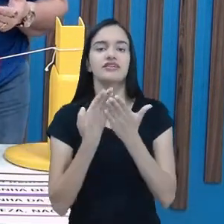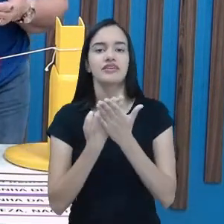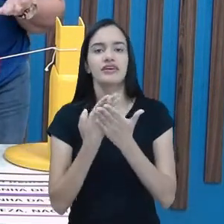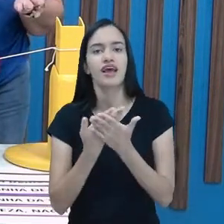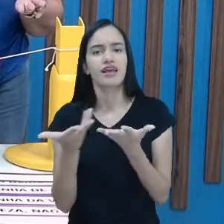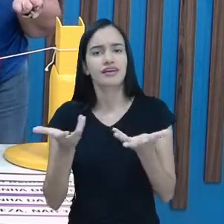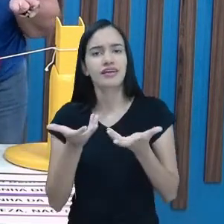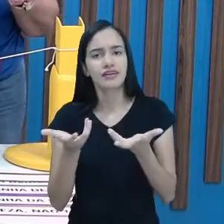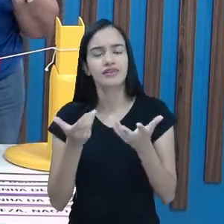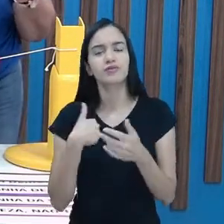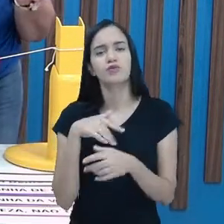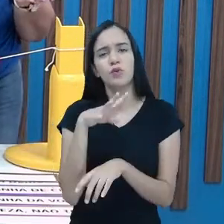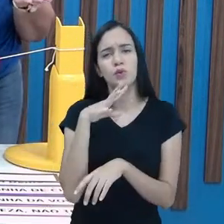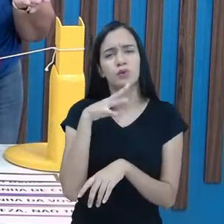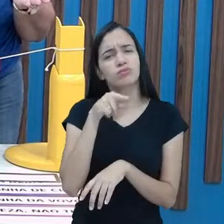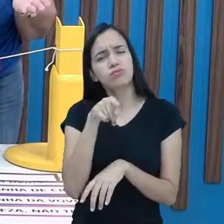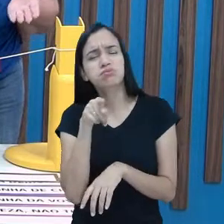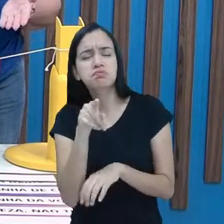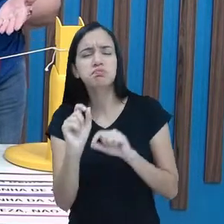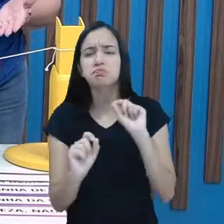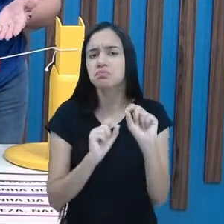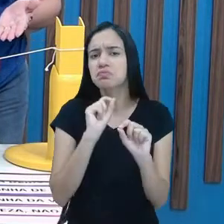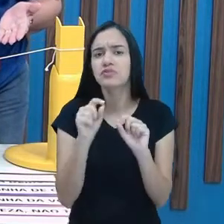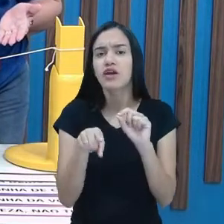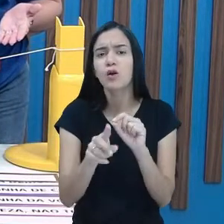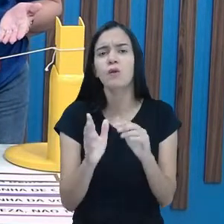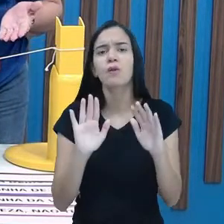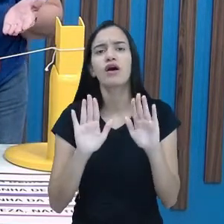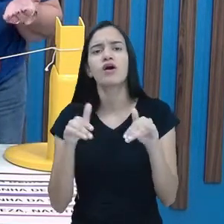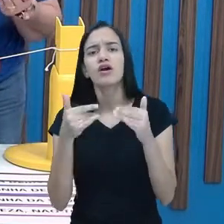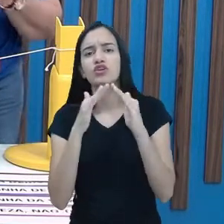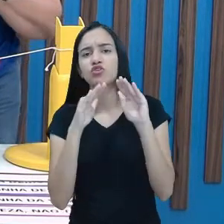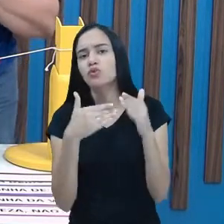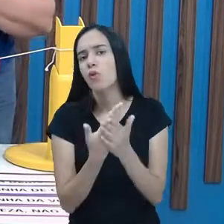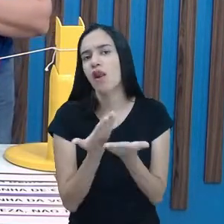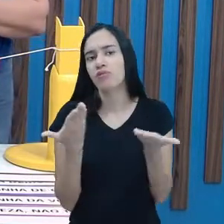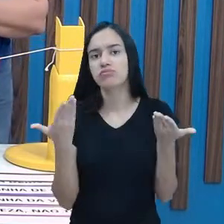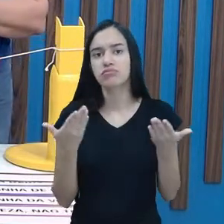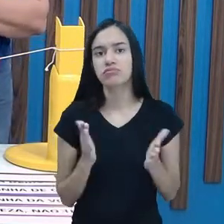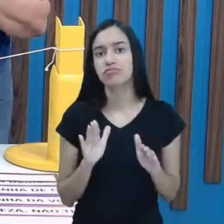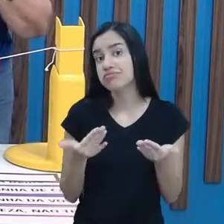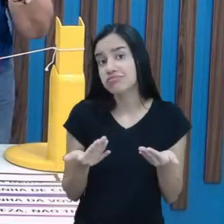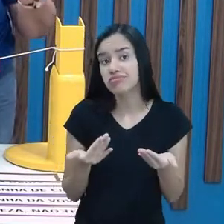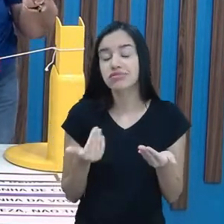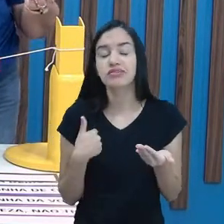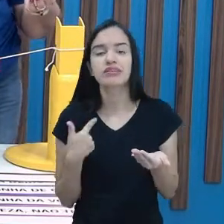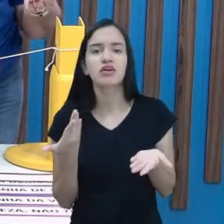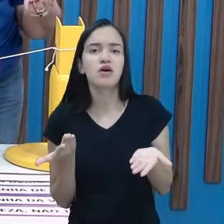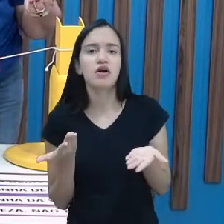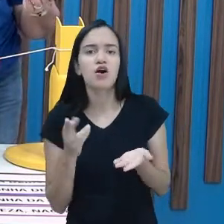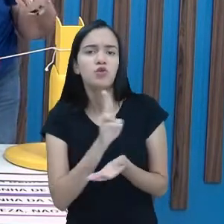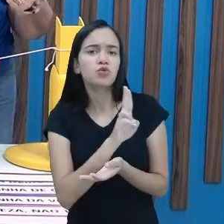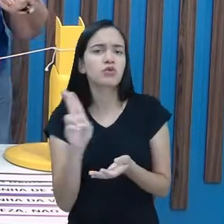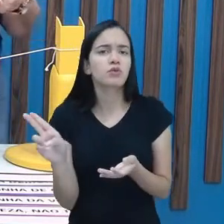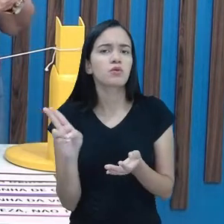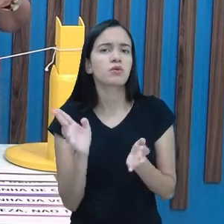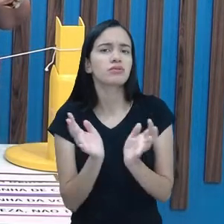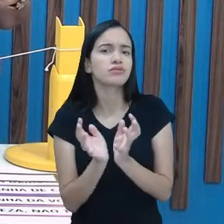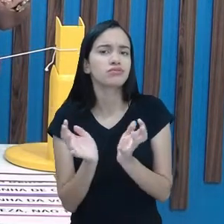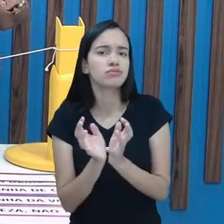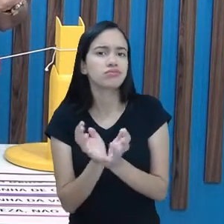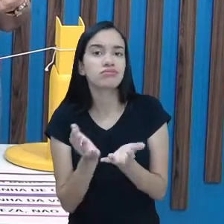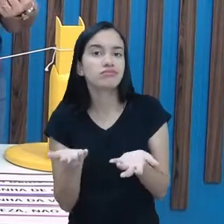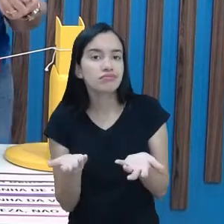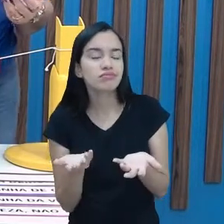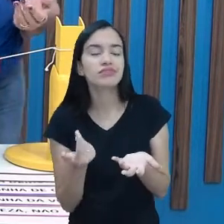conhecer você. Quem é você? Qual a escola que você estuda? Hum, qual é nome da sua turma? Você pode estar